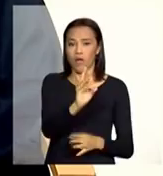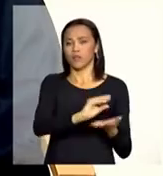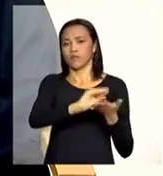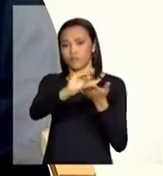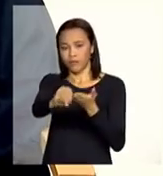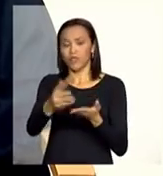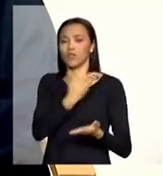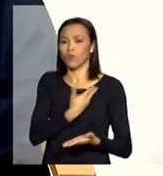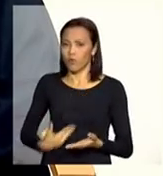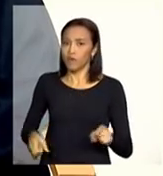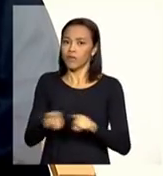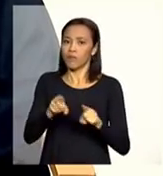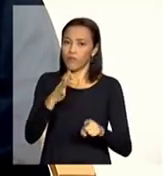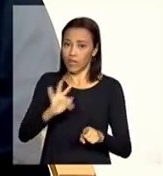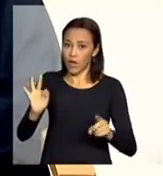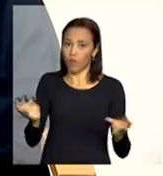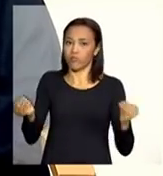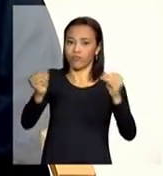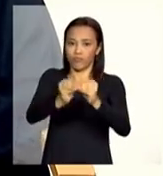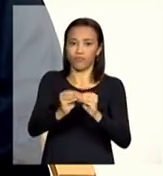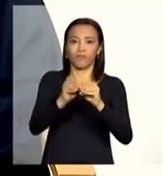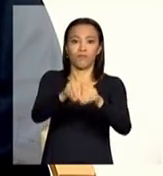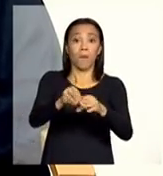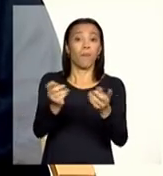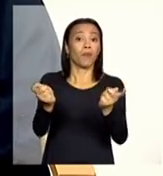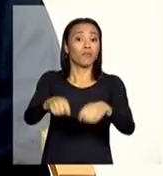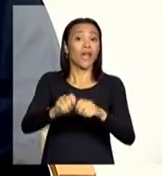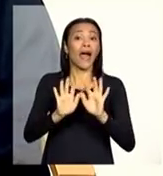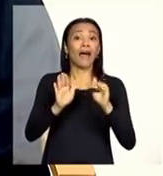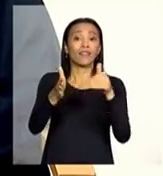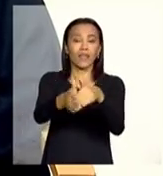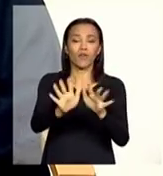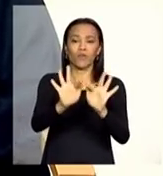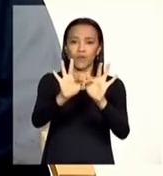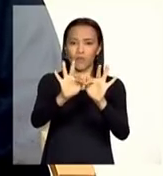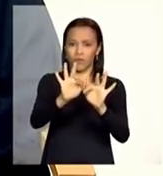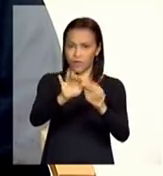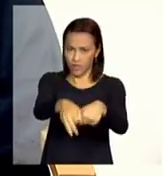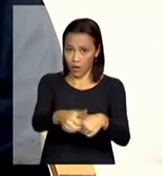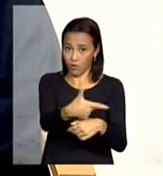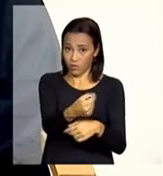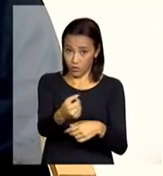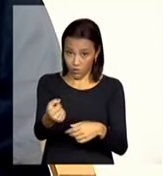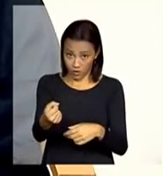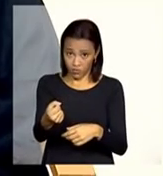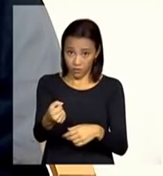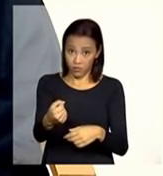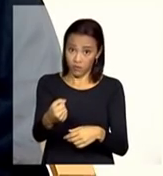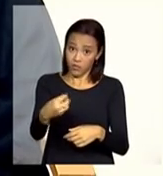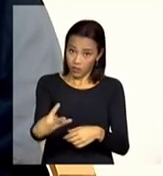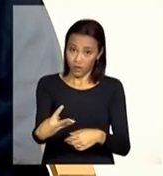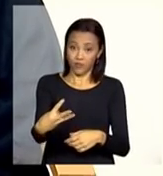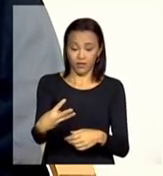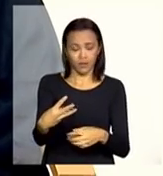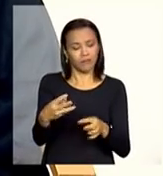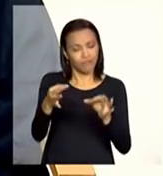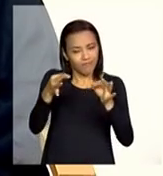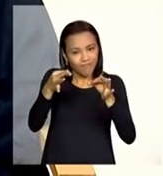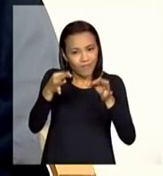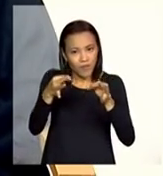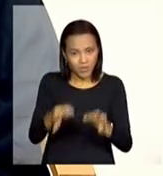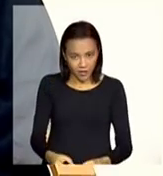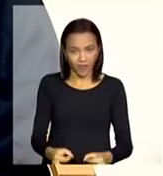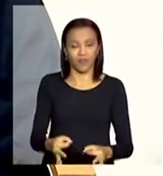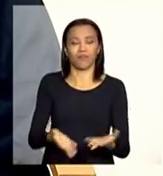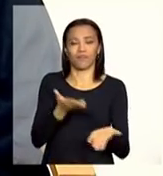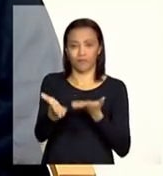funcionamento atendendo essas pessoas com deficiência até o final do ano que vem da forma adequada como vem